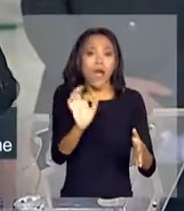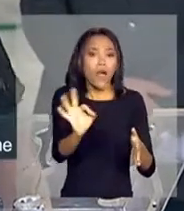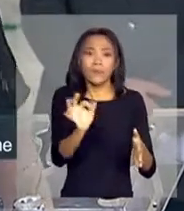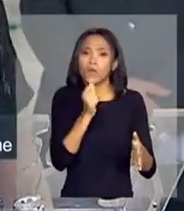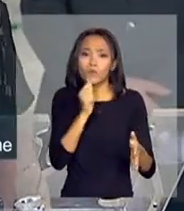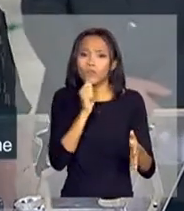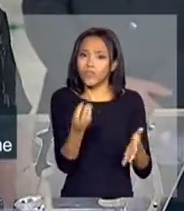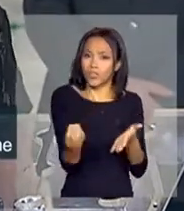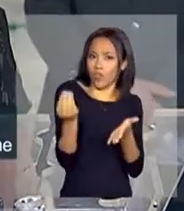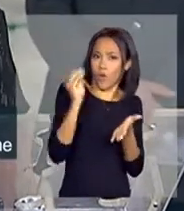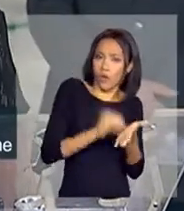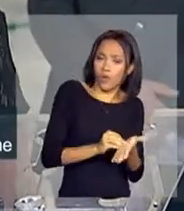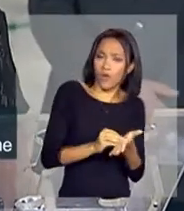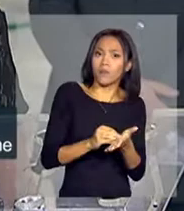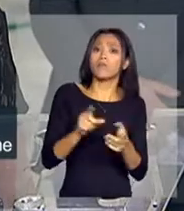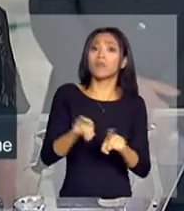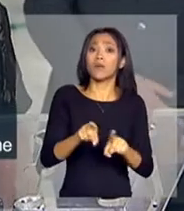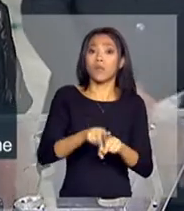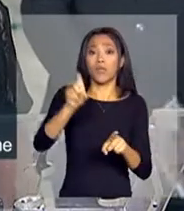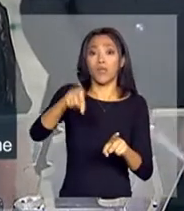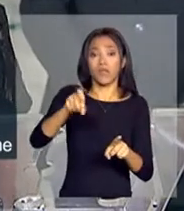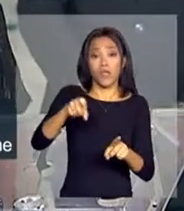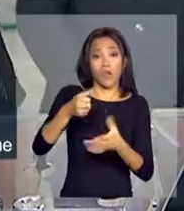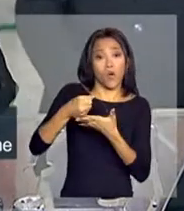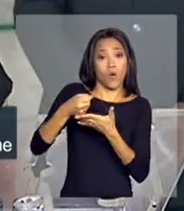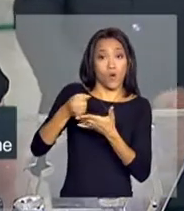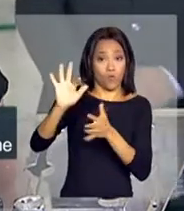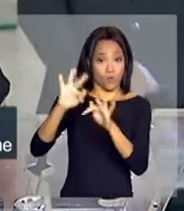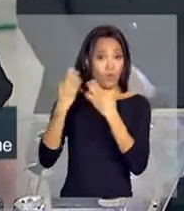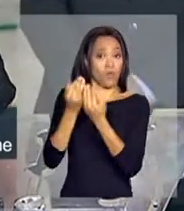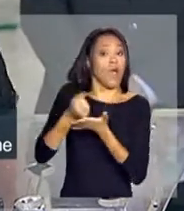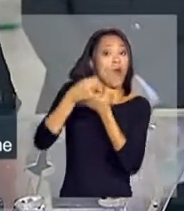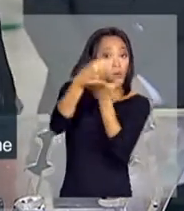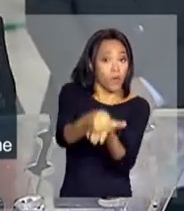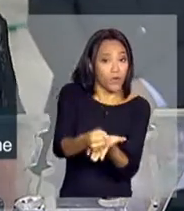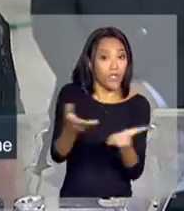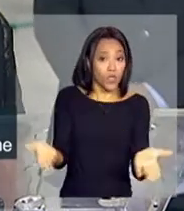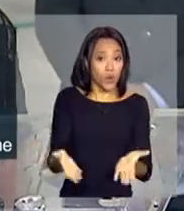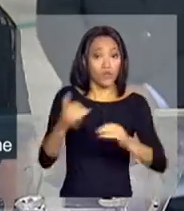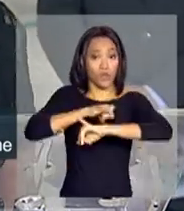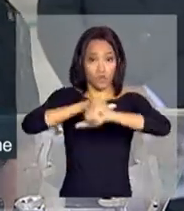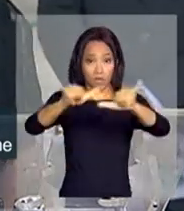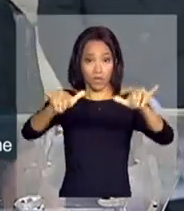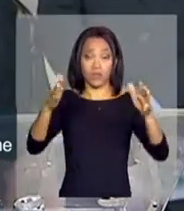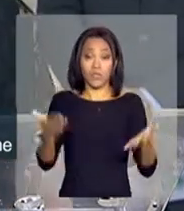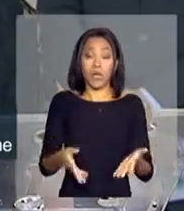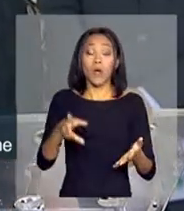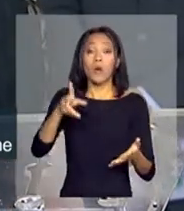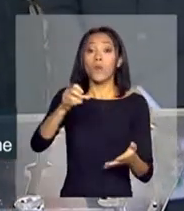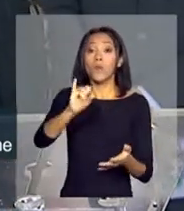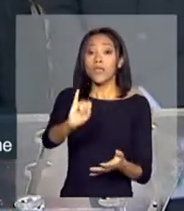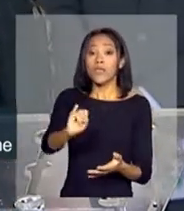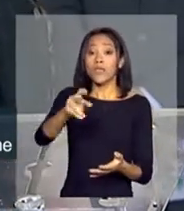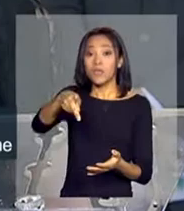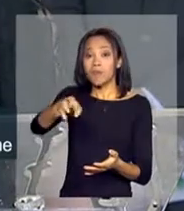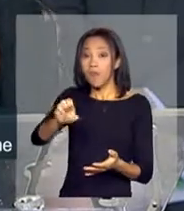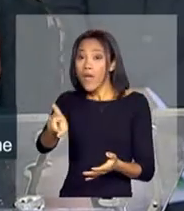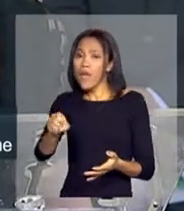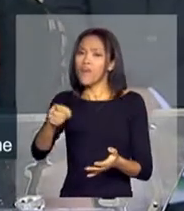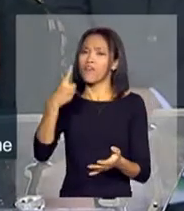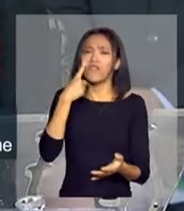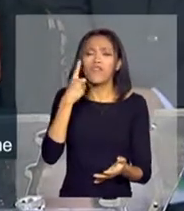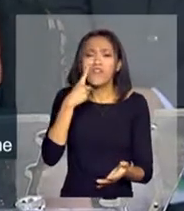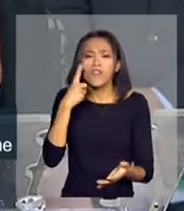incorporado o benefício que foi anunciado pela presidenta hoje. Então, o IPEA fez um estudo simulando em cima da PNAD